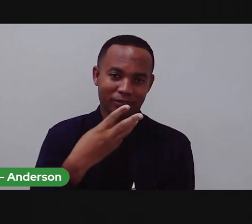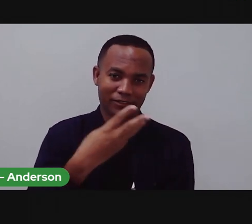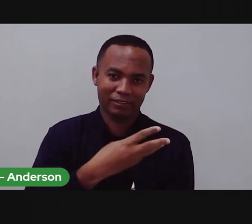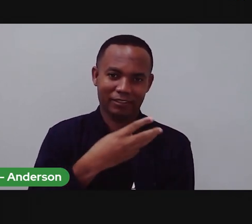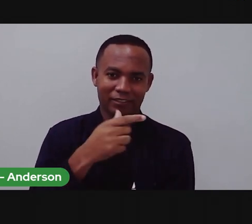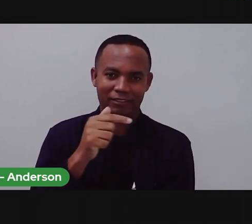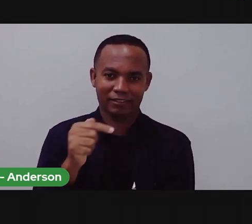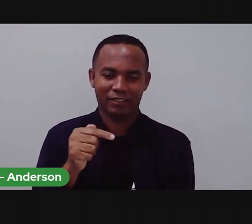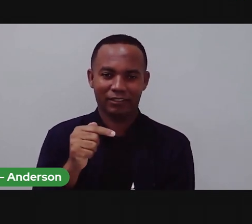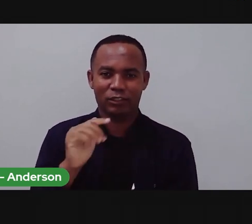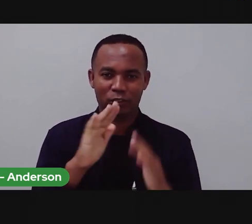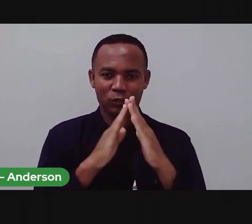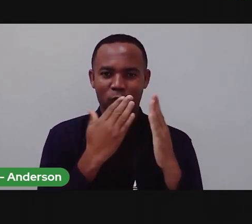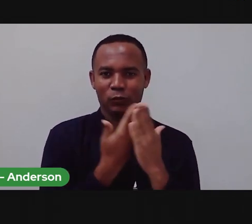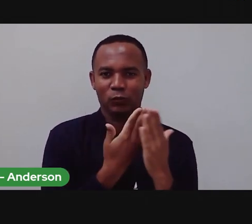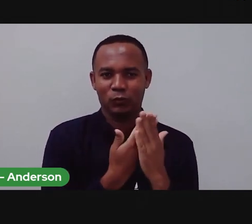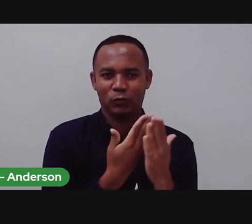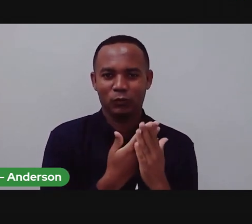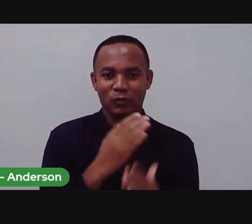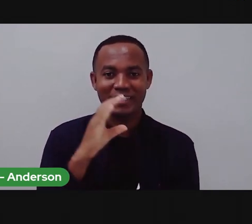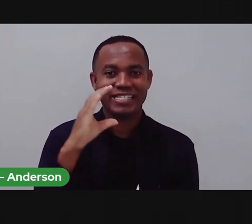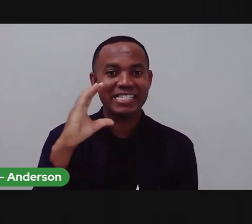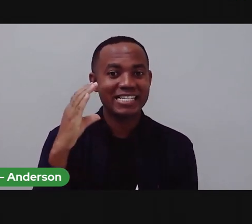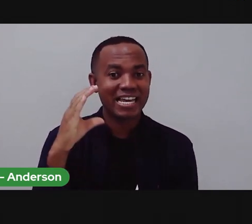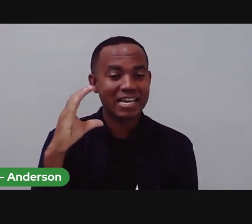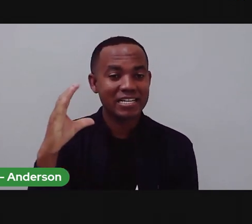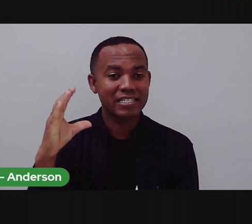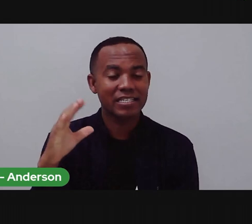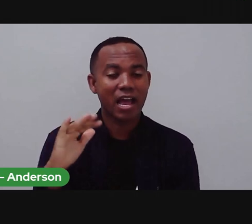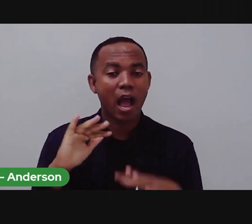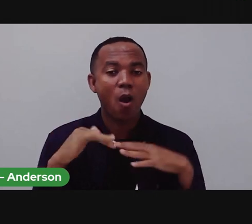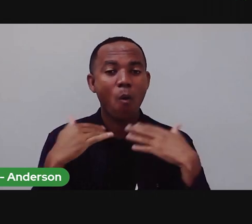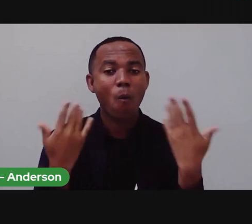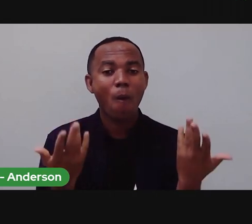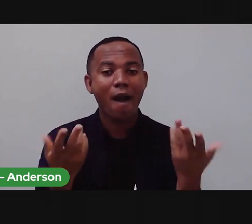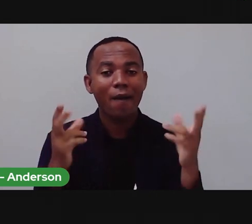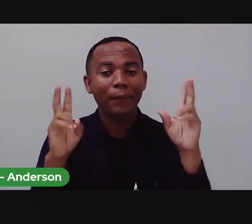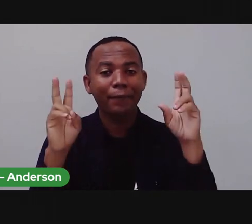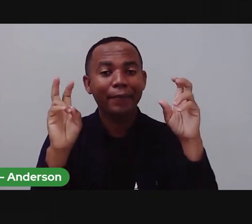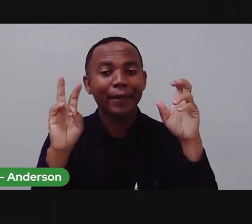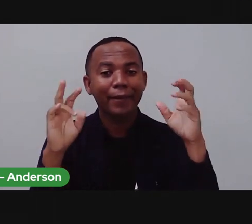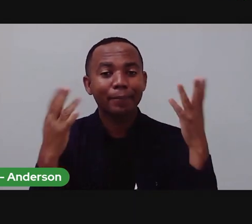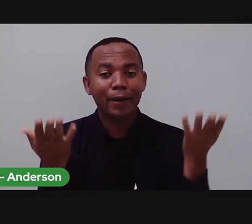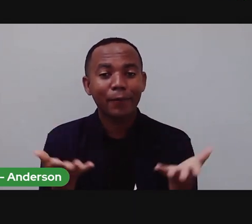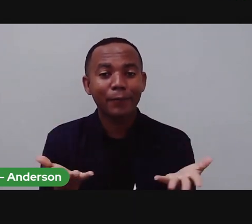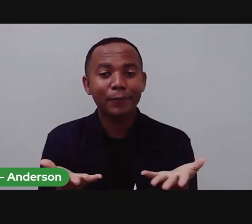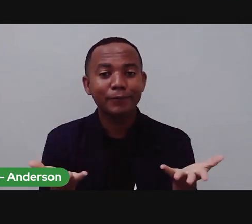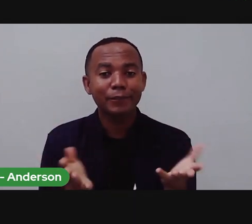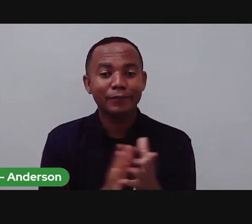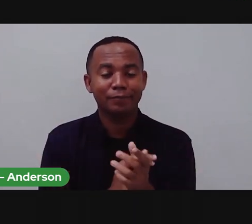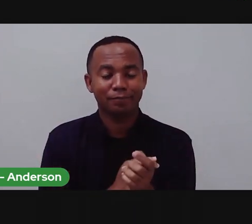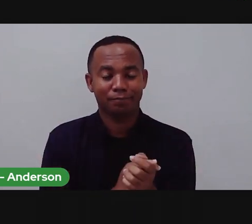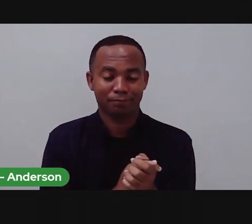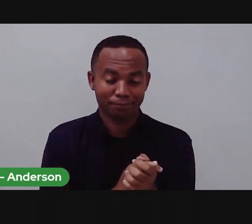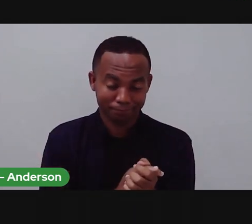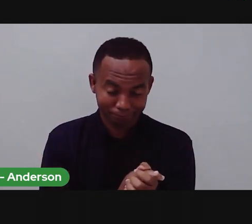ciências humanas. O que será que a gente vai falar hoje na nossa aula de ciências humanas?